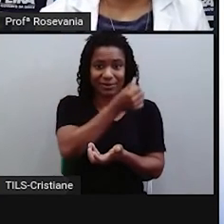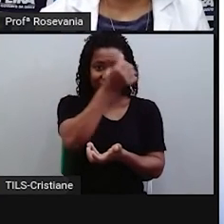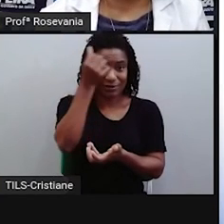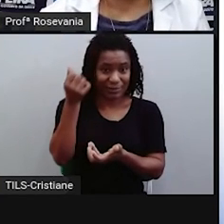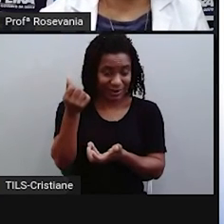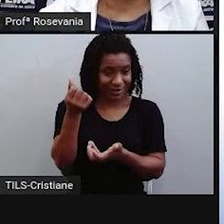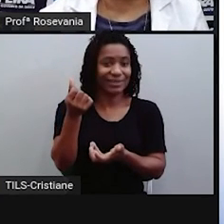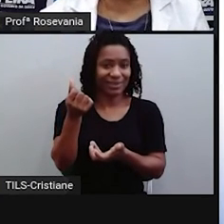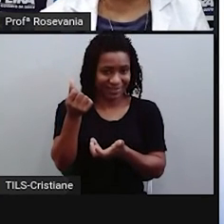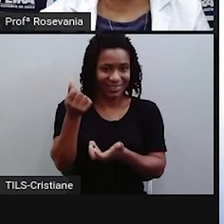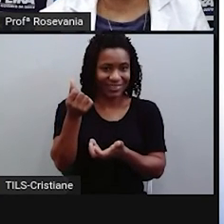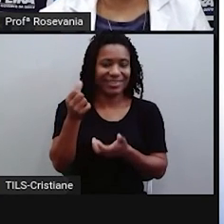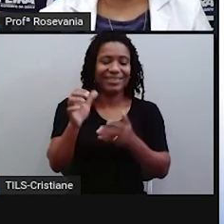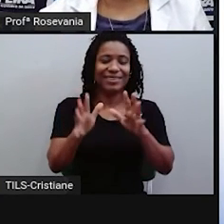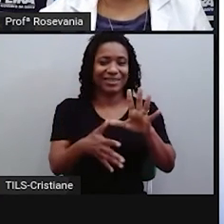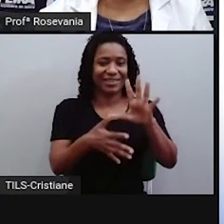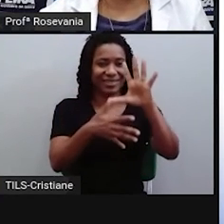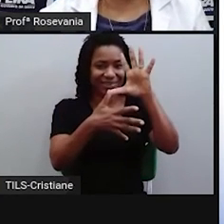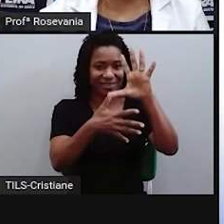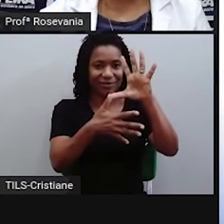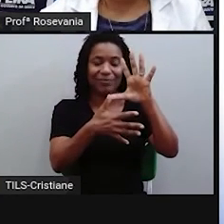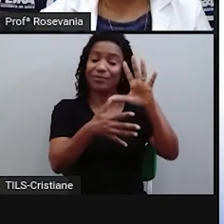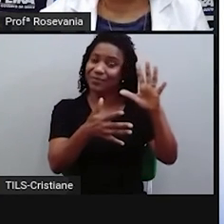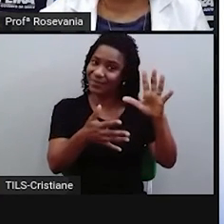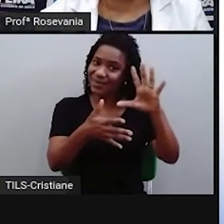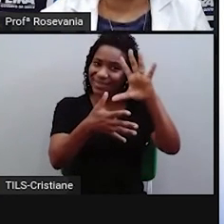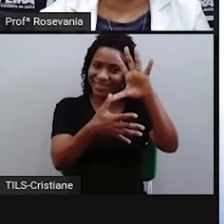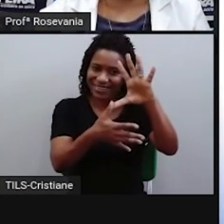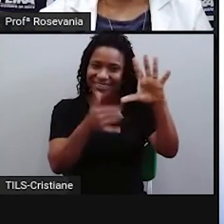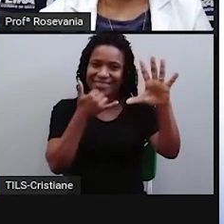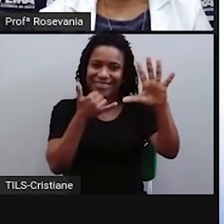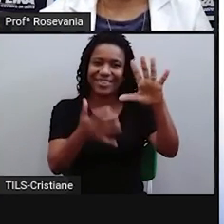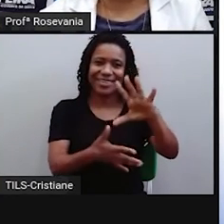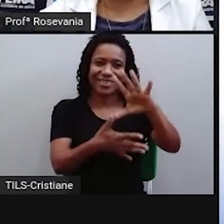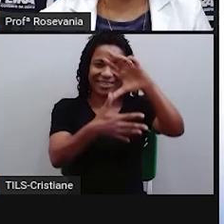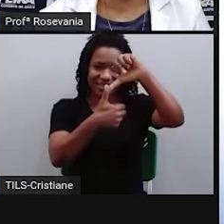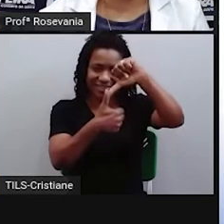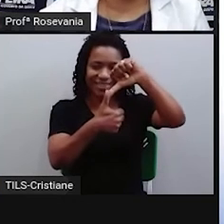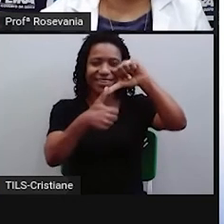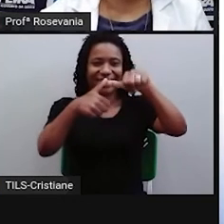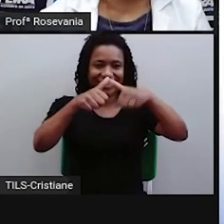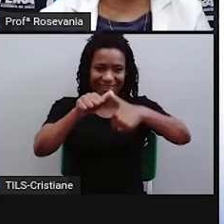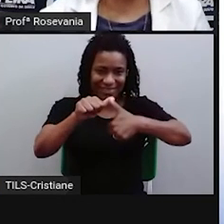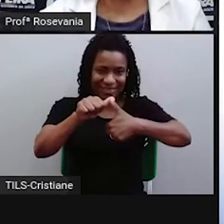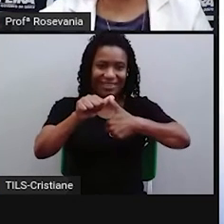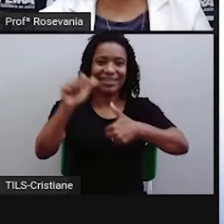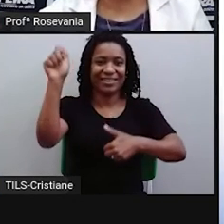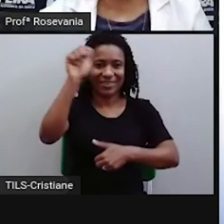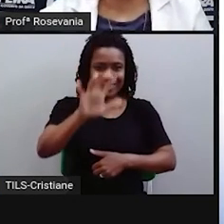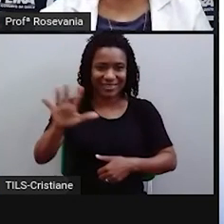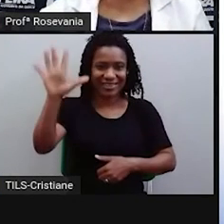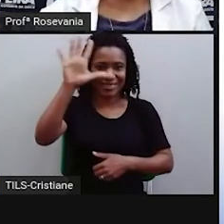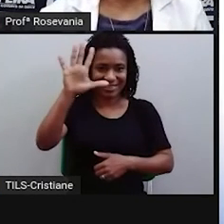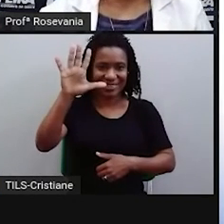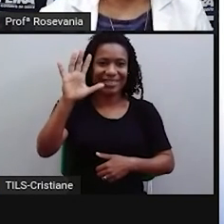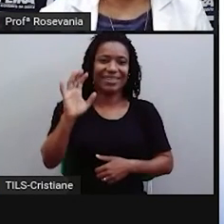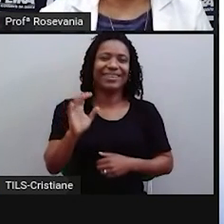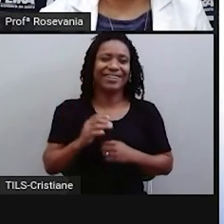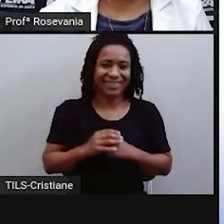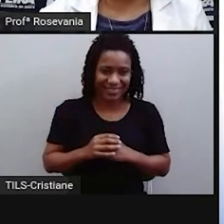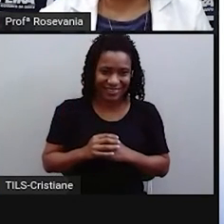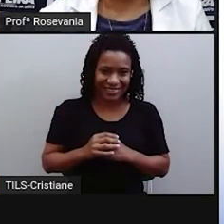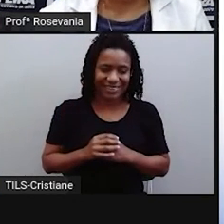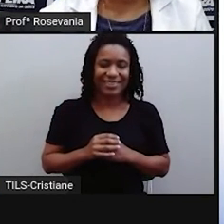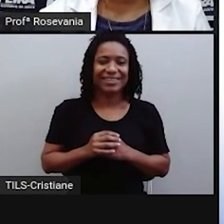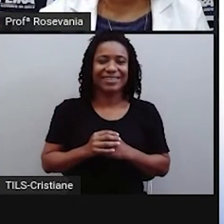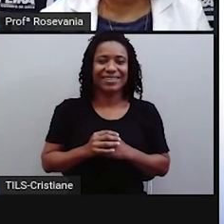Ásia, a África, a Austrália, ou, desculpa, a Oceania e a Antártida, a Pró já tá viajando. Viu?